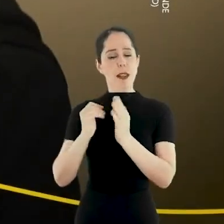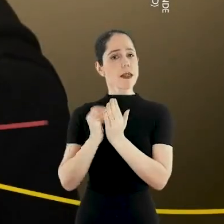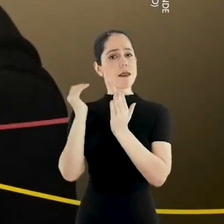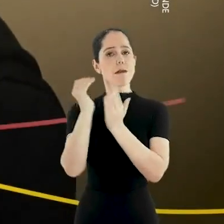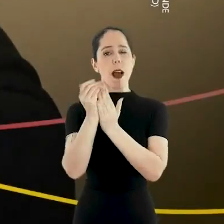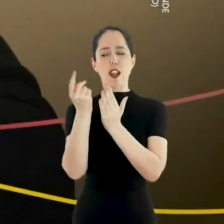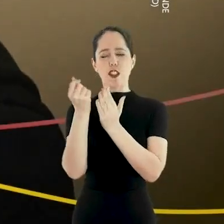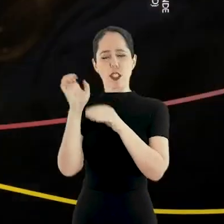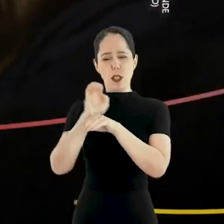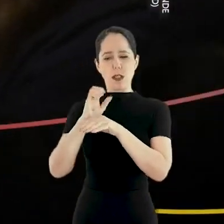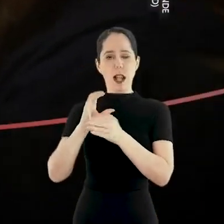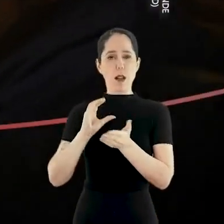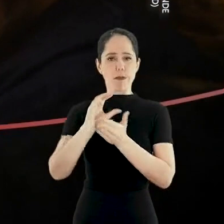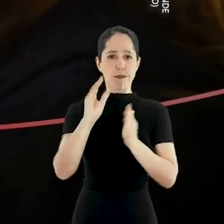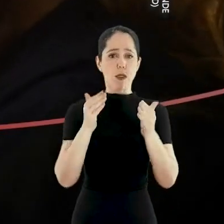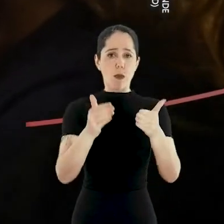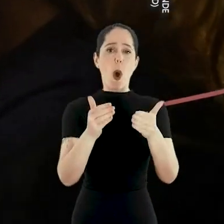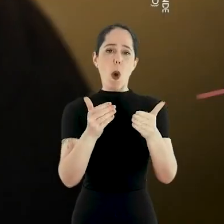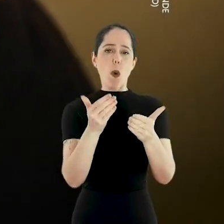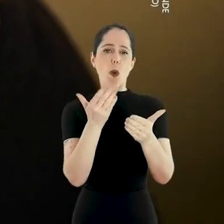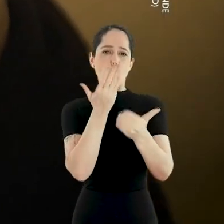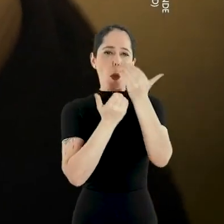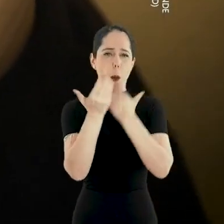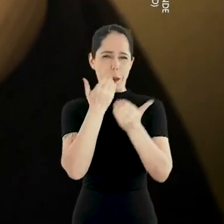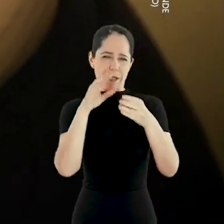recursos do estado para merenda escolar